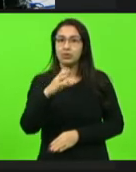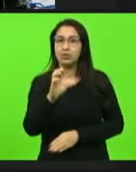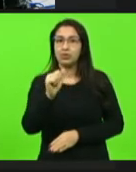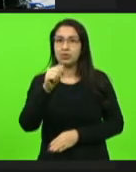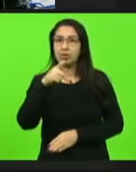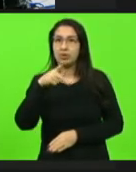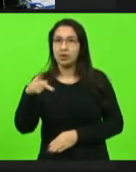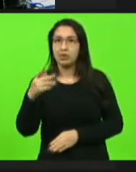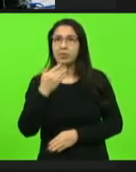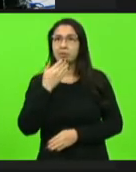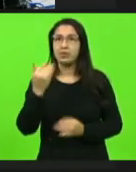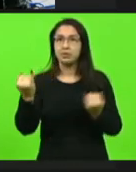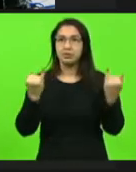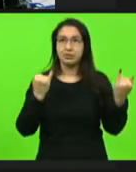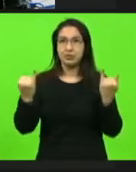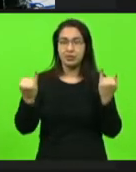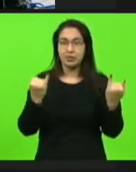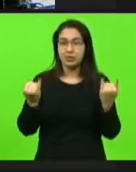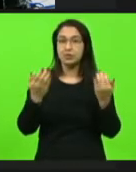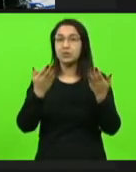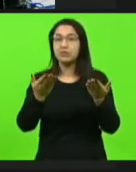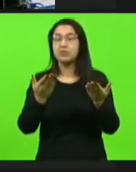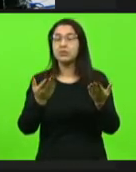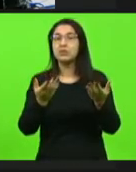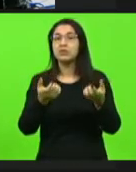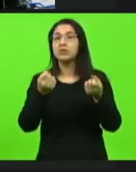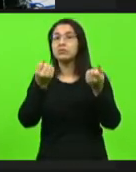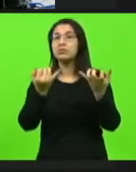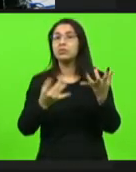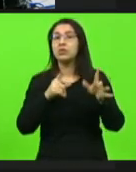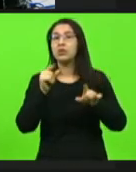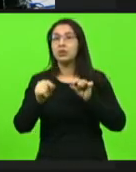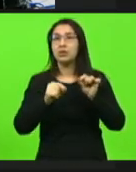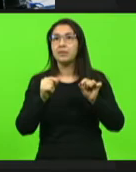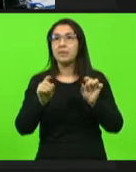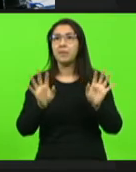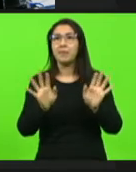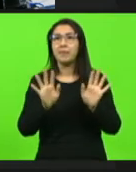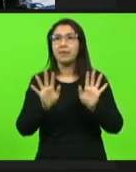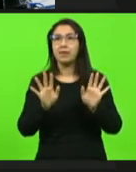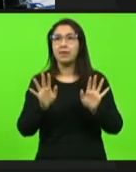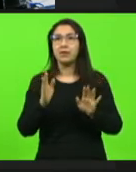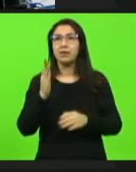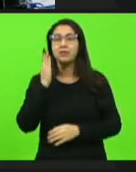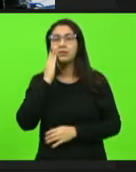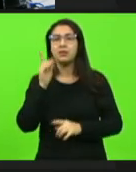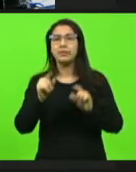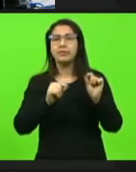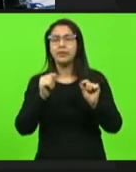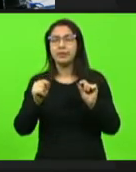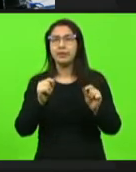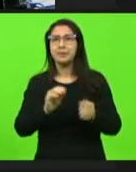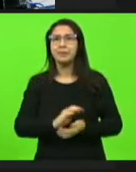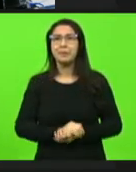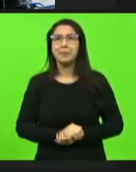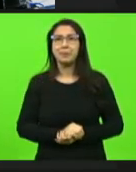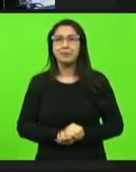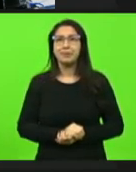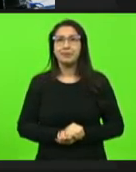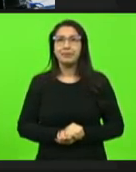informação. Vossa Excelência, gostaria de se manifestar? Não, obrigado, presidente. Era sabendo do que se tratava. Obrigado. Ok.